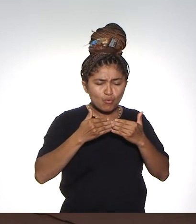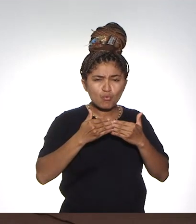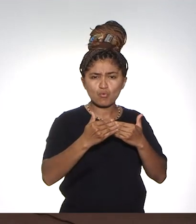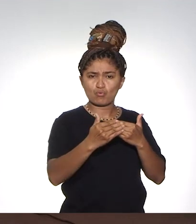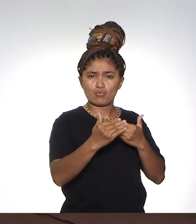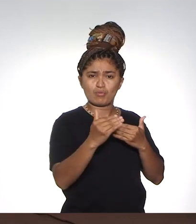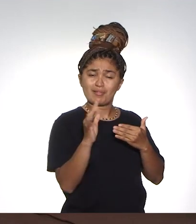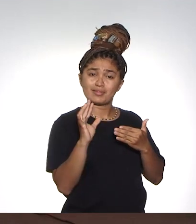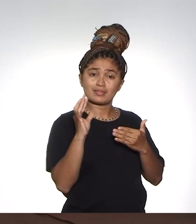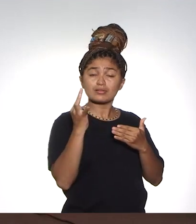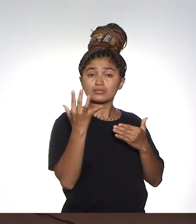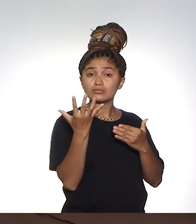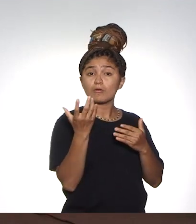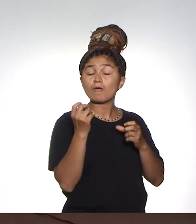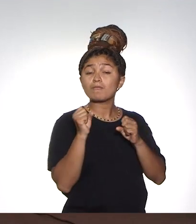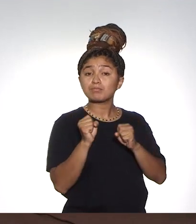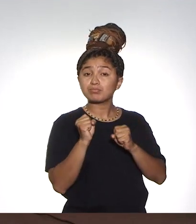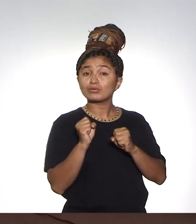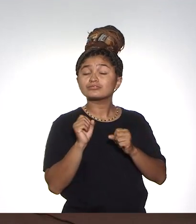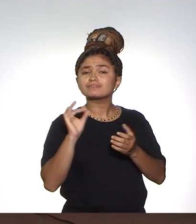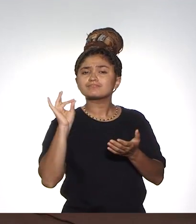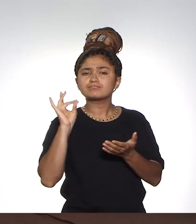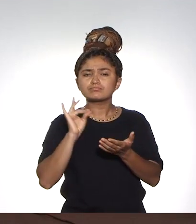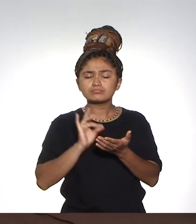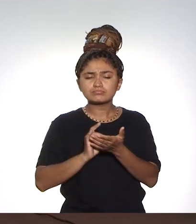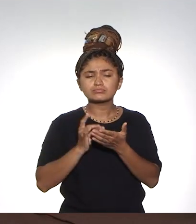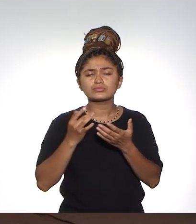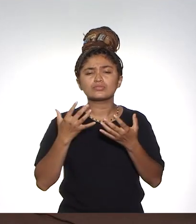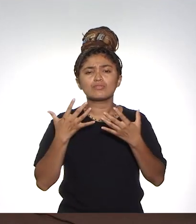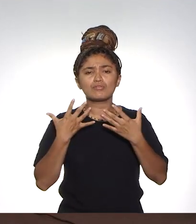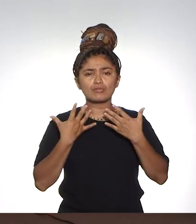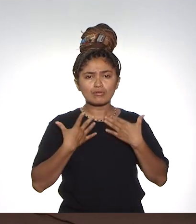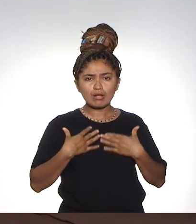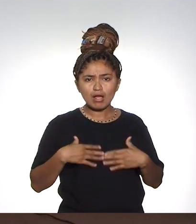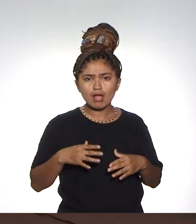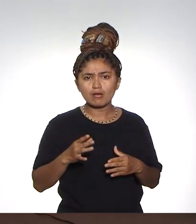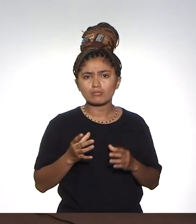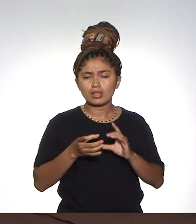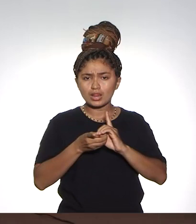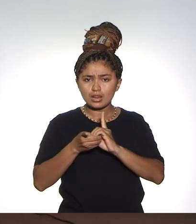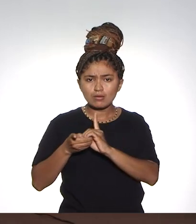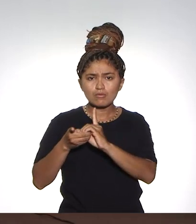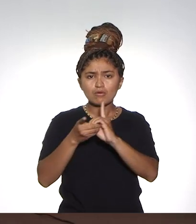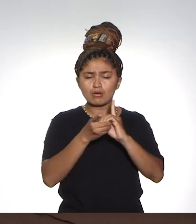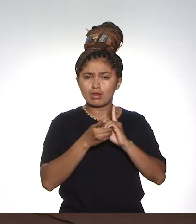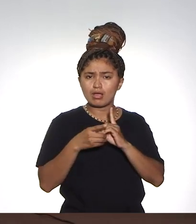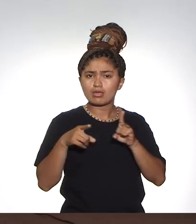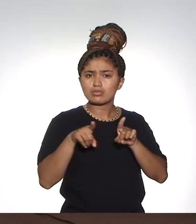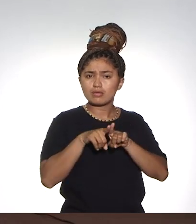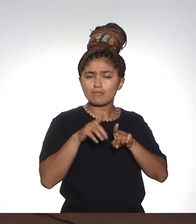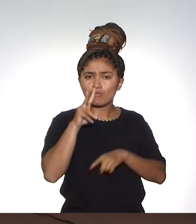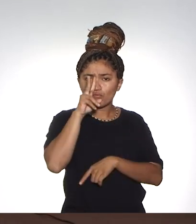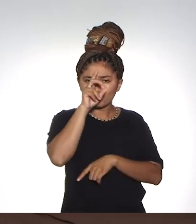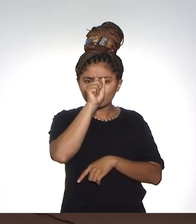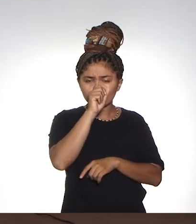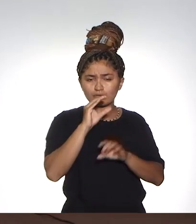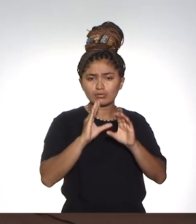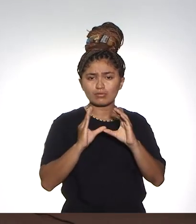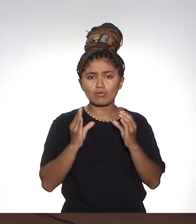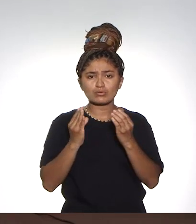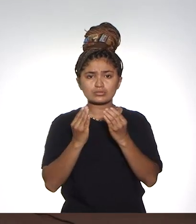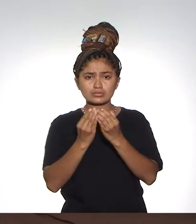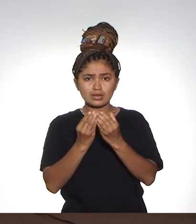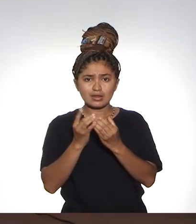continuidade desses atos possa acontecer de forma leve, coletiva, democrática e o